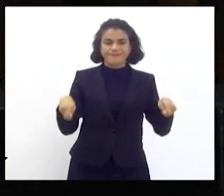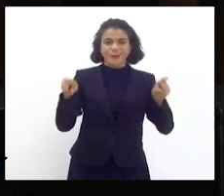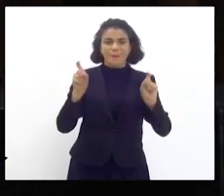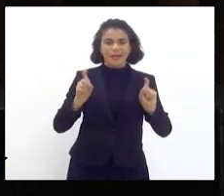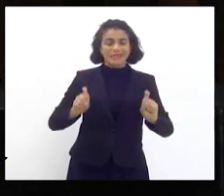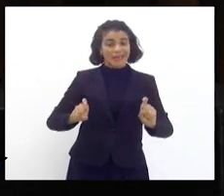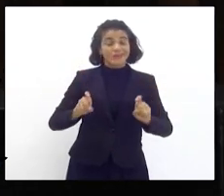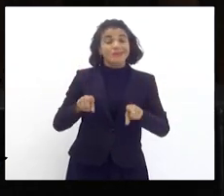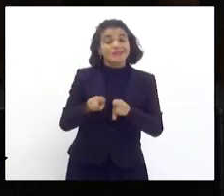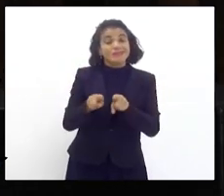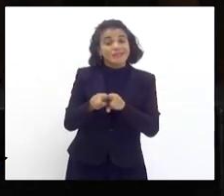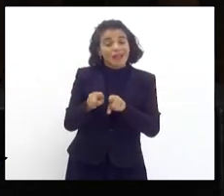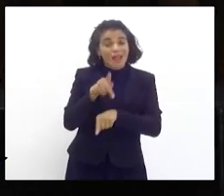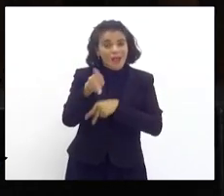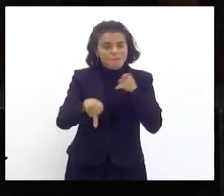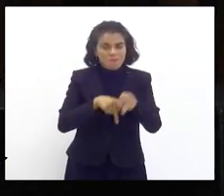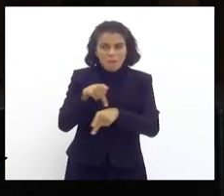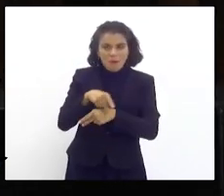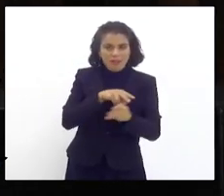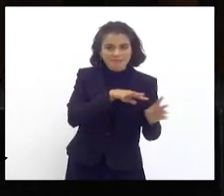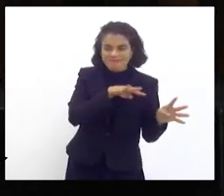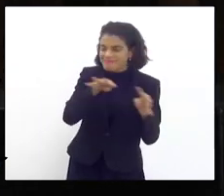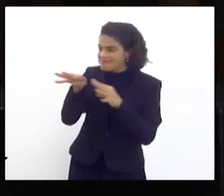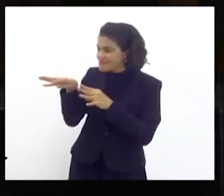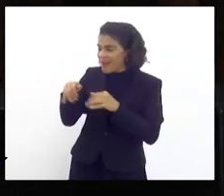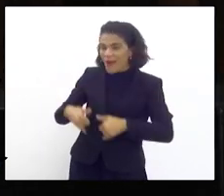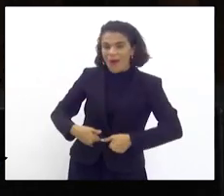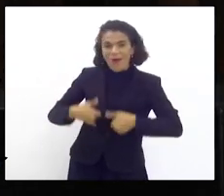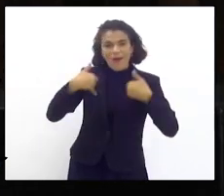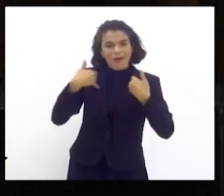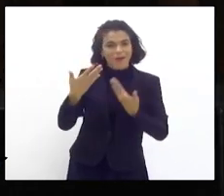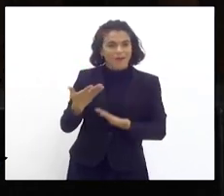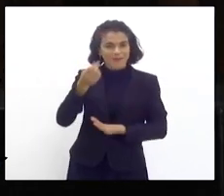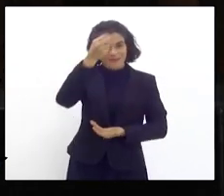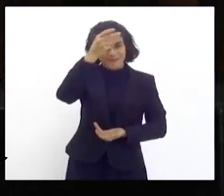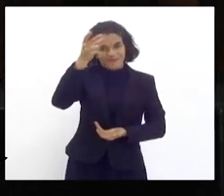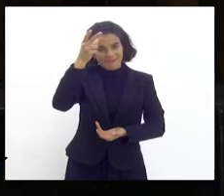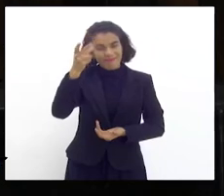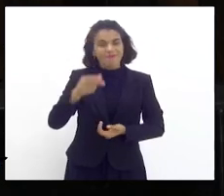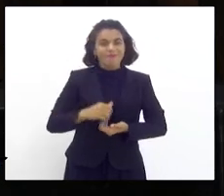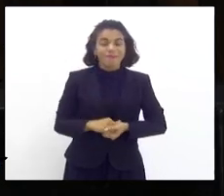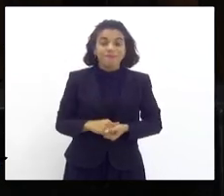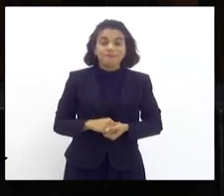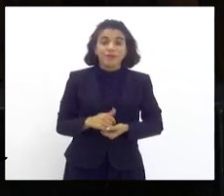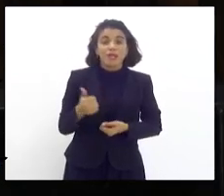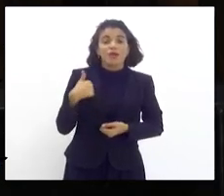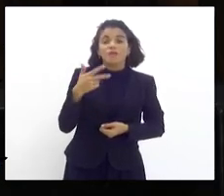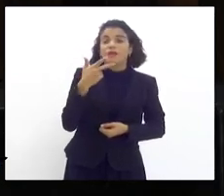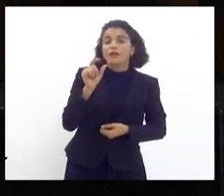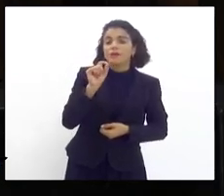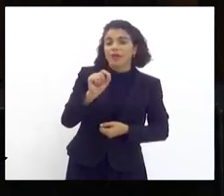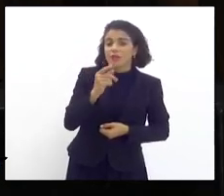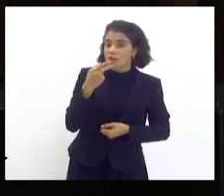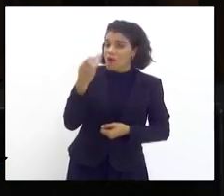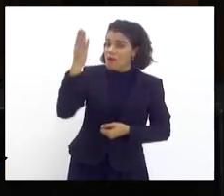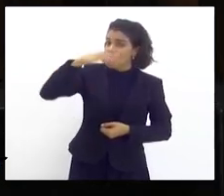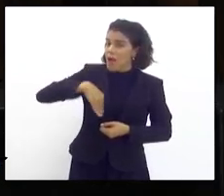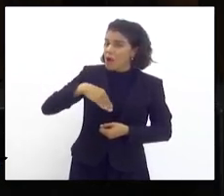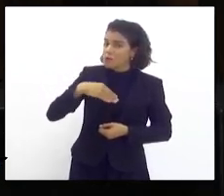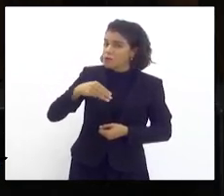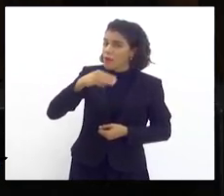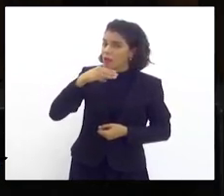e a população está tendo muito orgulho disso e com certeza, como eu bem falei, não fale mal de